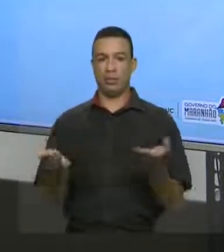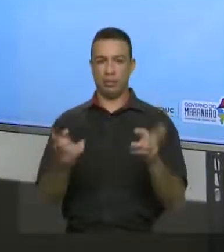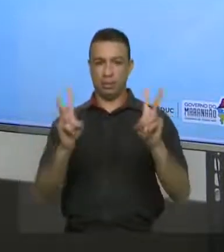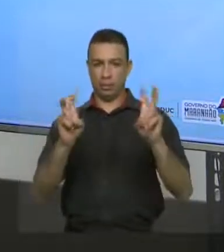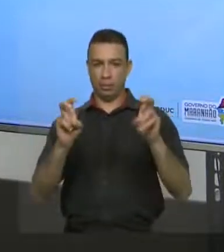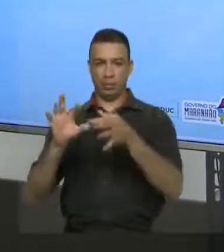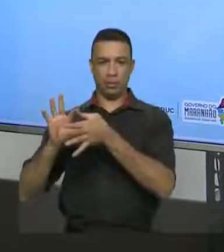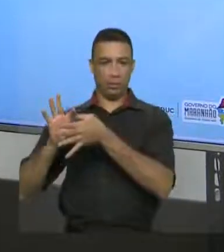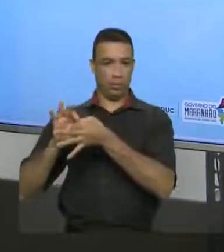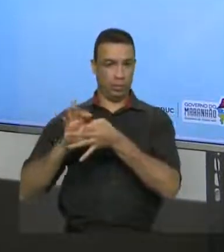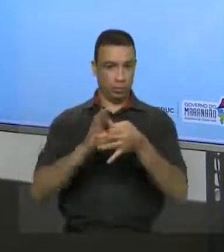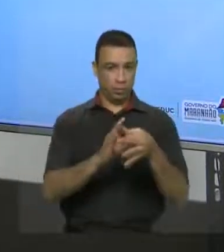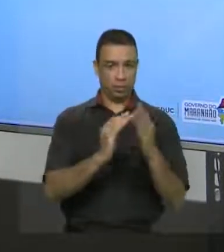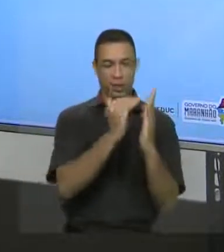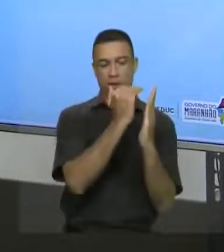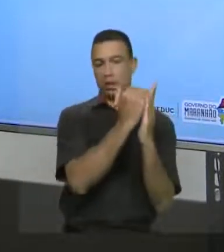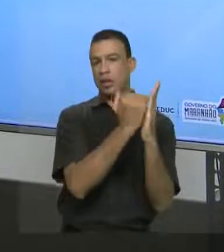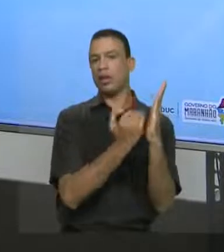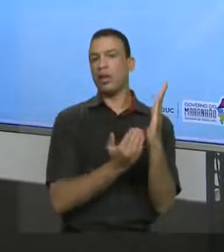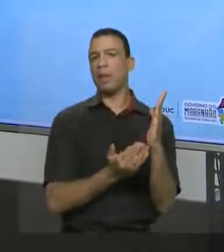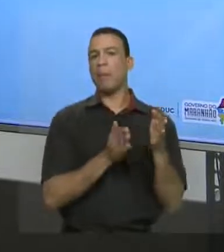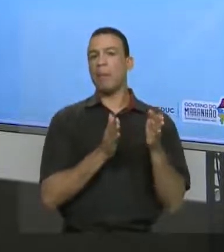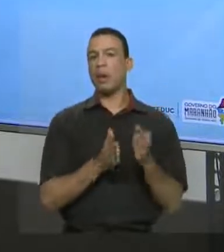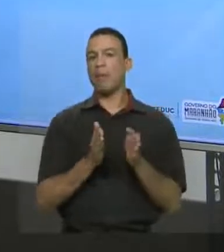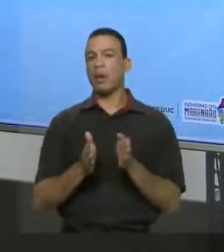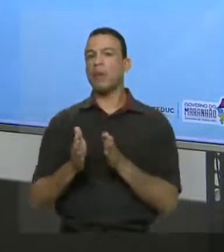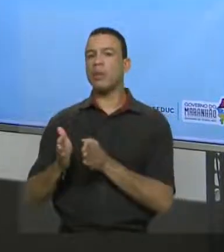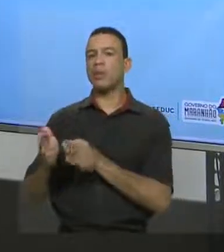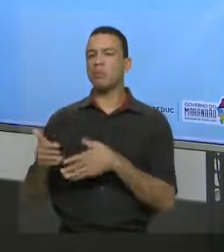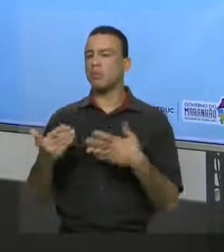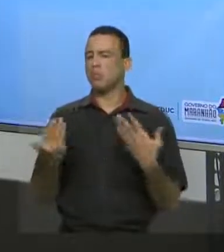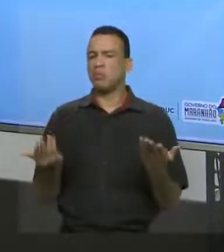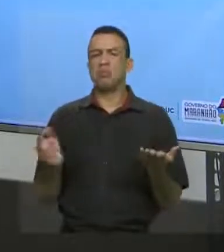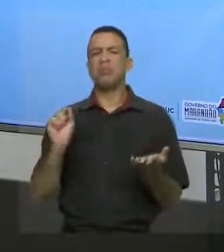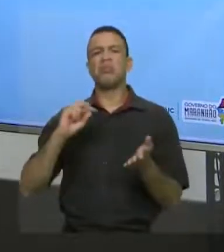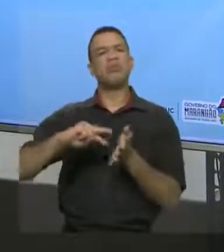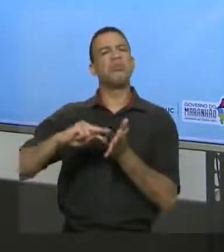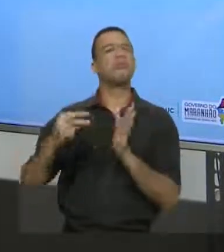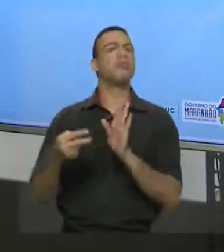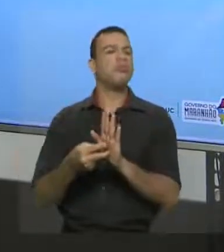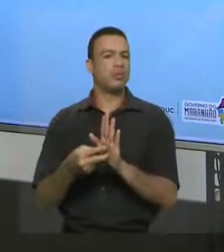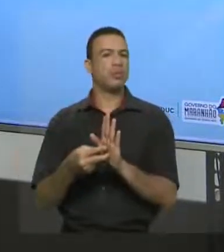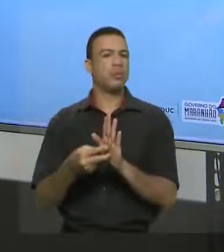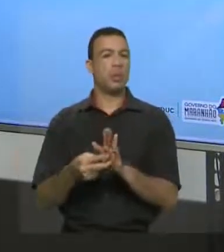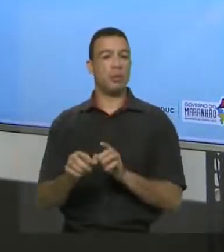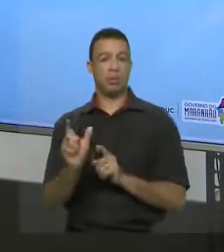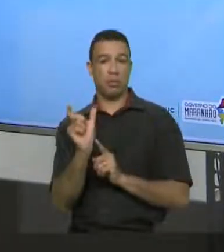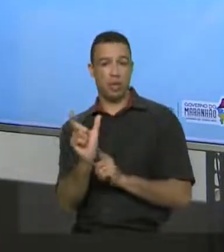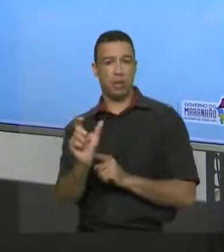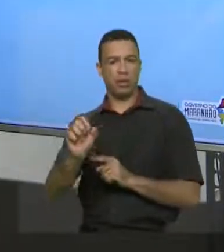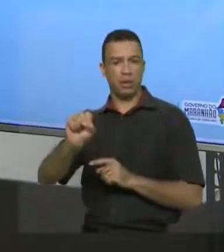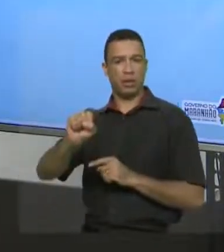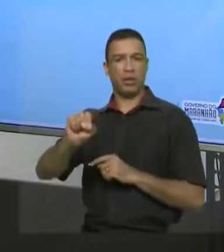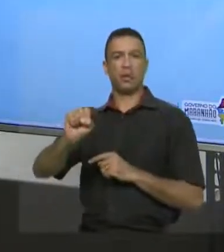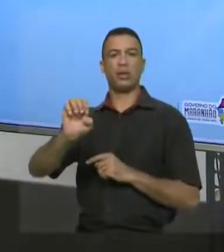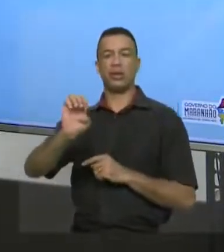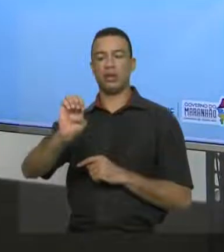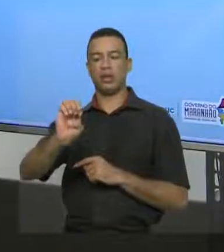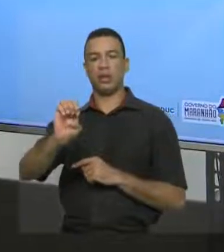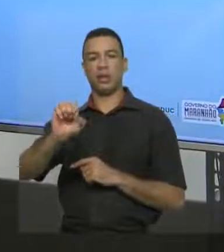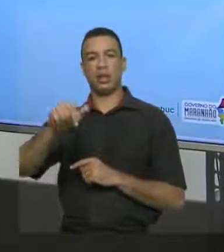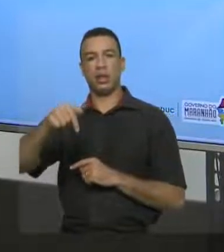sequencial. O seria a coesão sequencial? O nome está dizendo, né? Coesão sequencial tem a ver com a